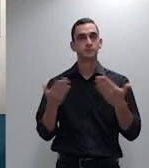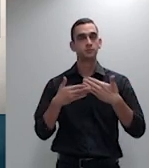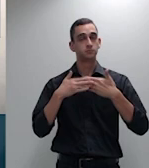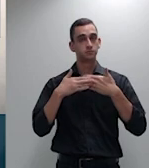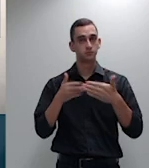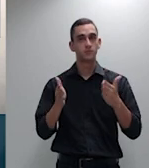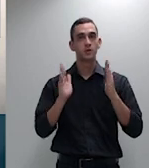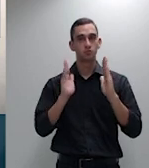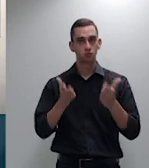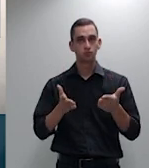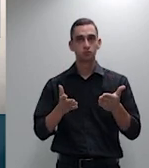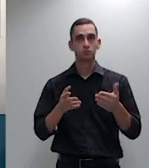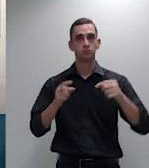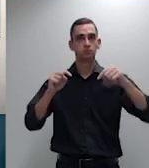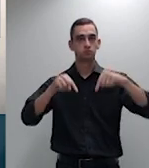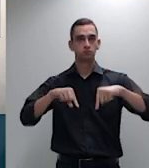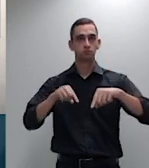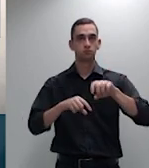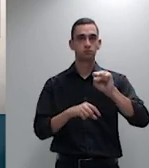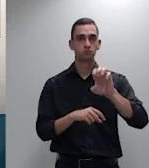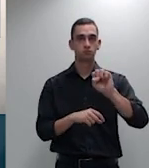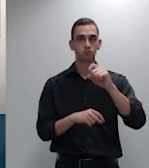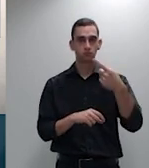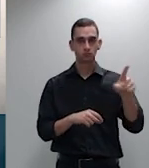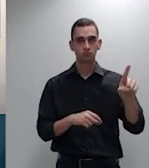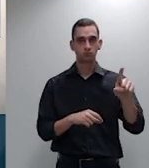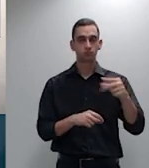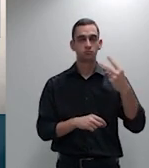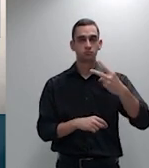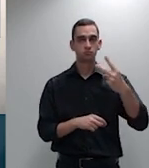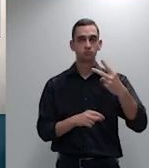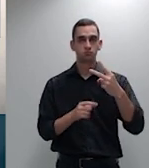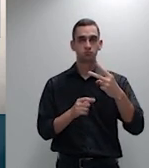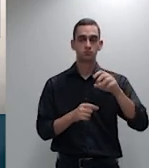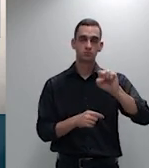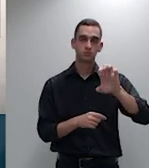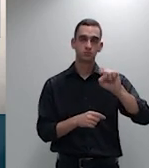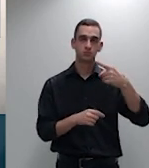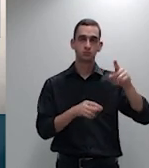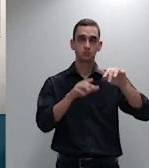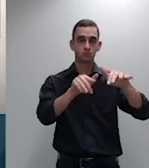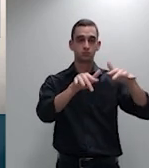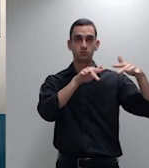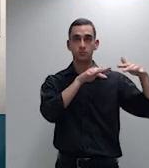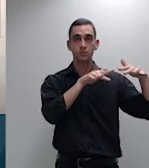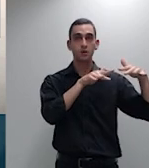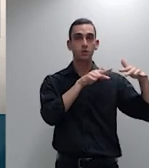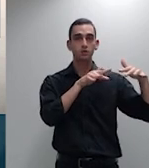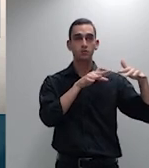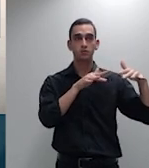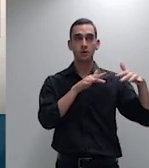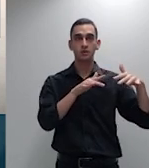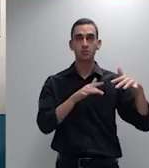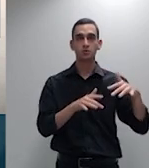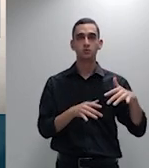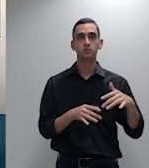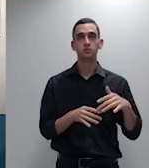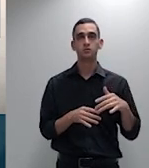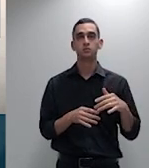desta sessão ordinária da segunda sessão, que se realiza no dia 24 de novembro de 2001.